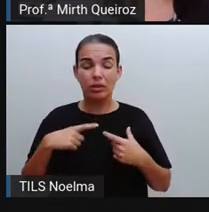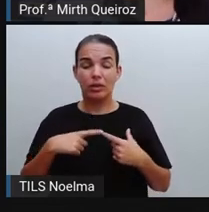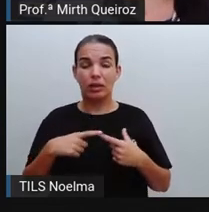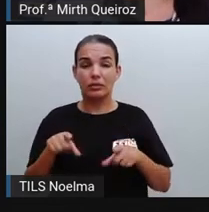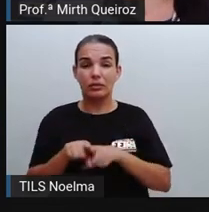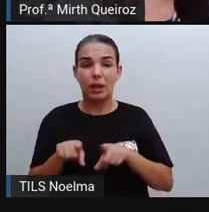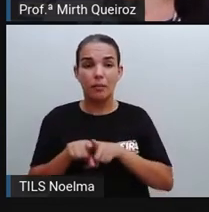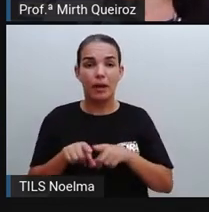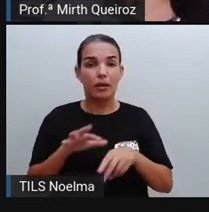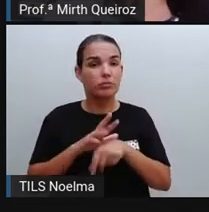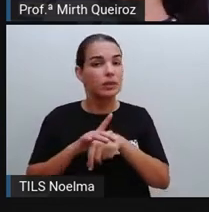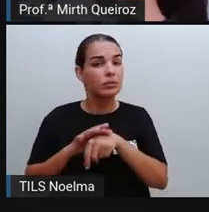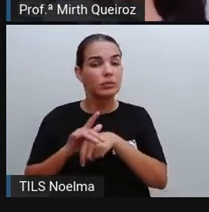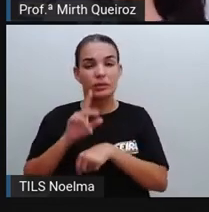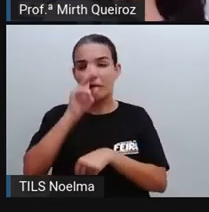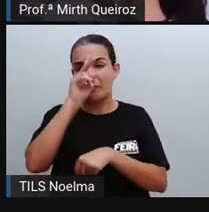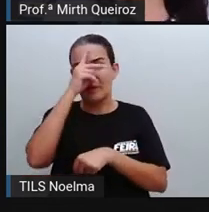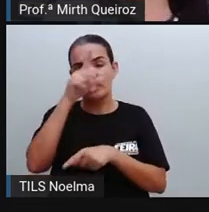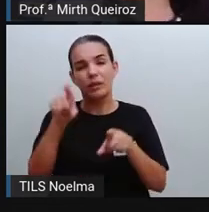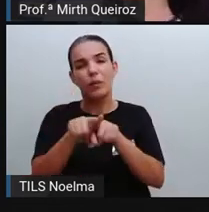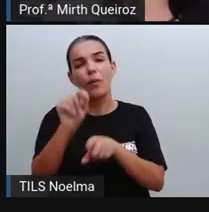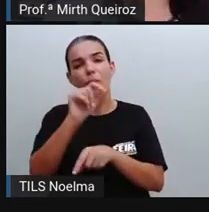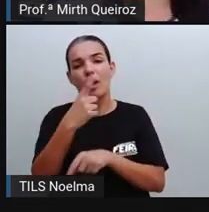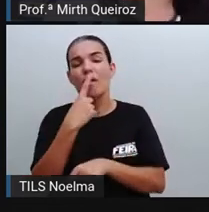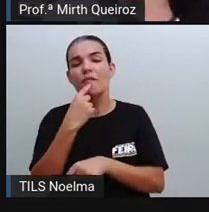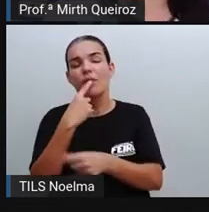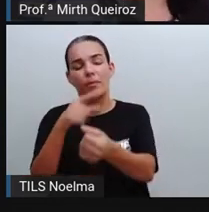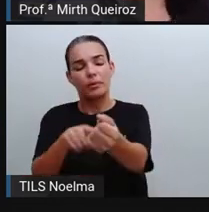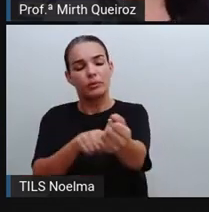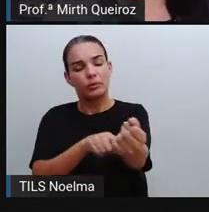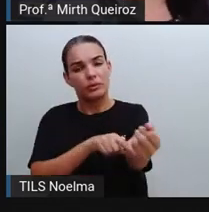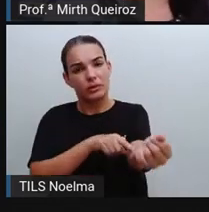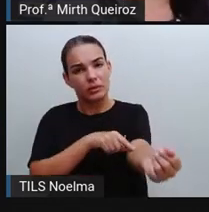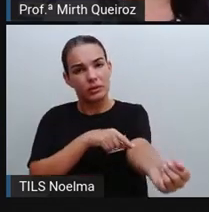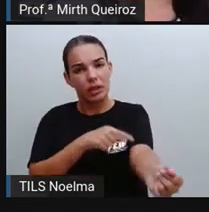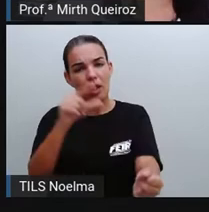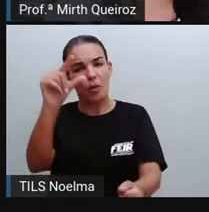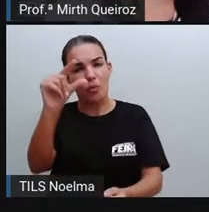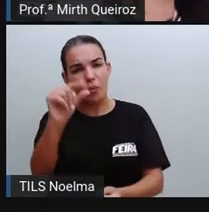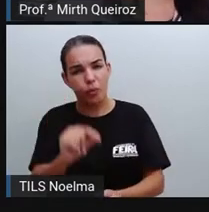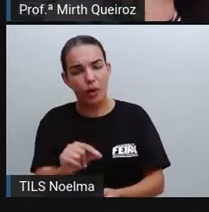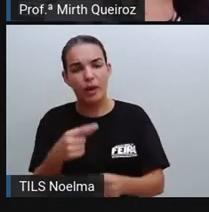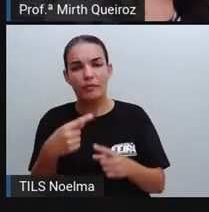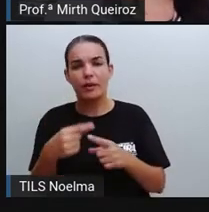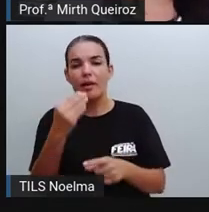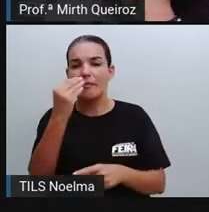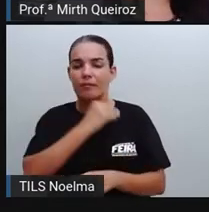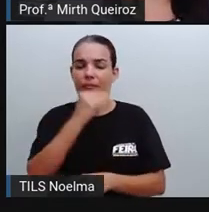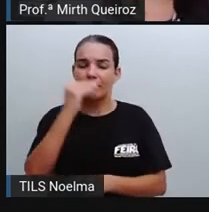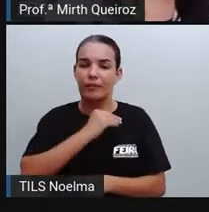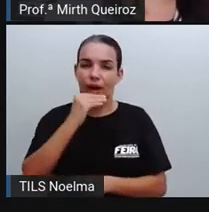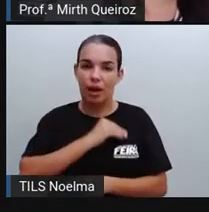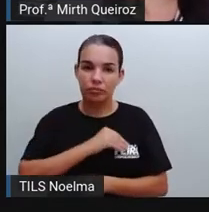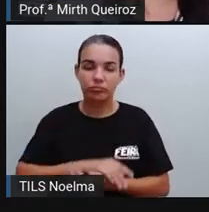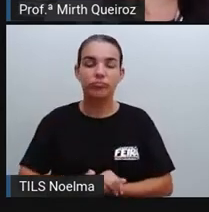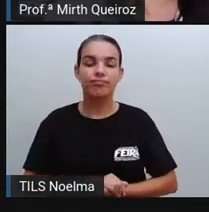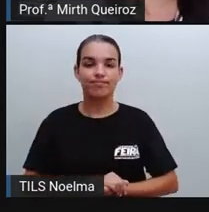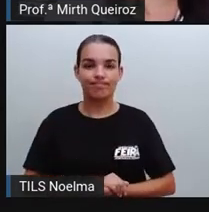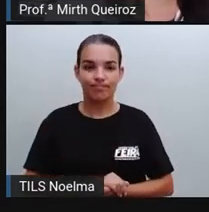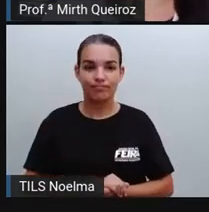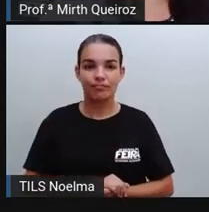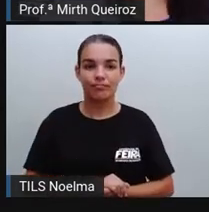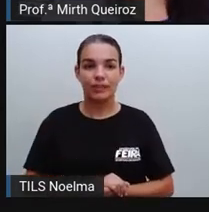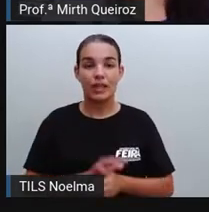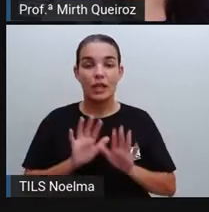positiva e diminuição na taxa sanguínea, né? Leucócitos, no caso da nossa imunidade, ela fica bem abalada,